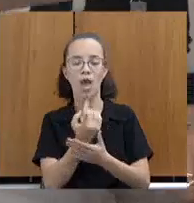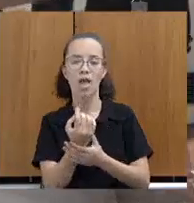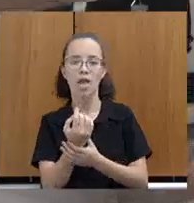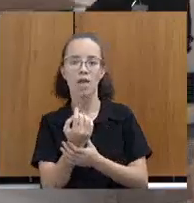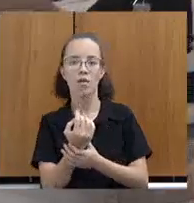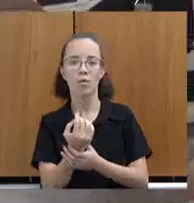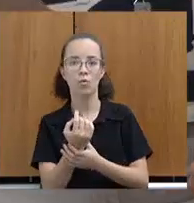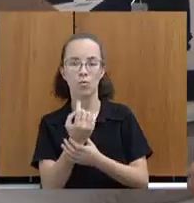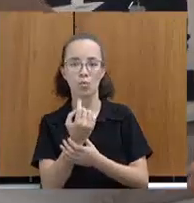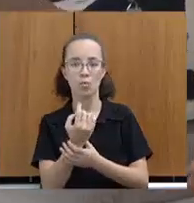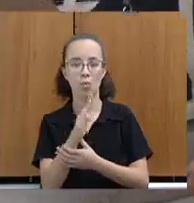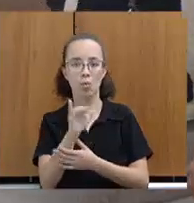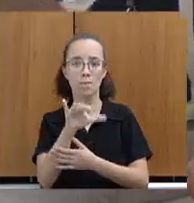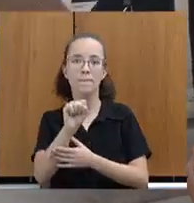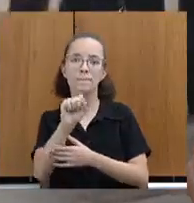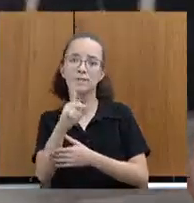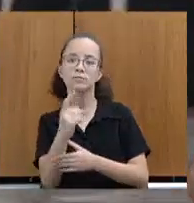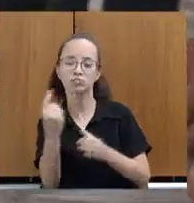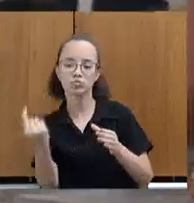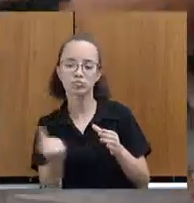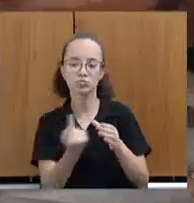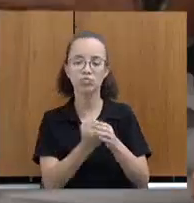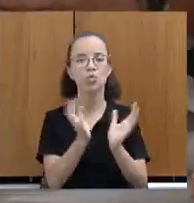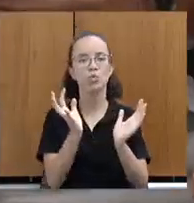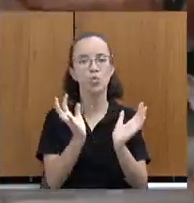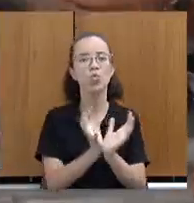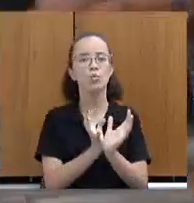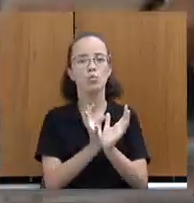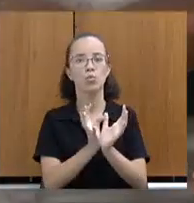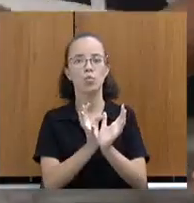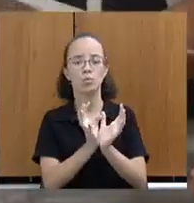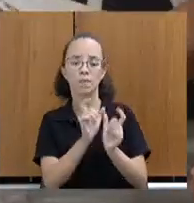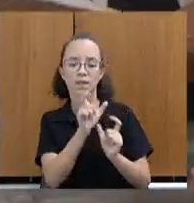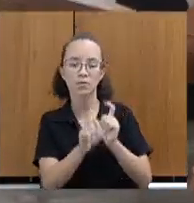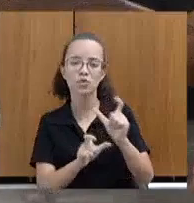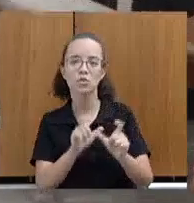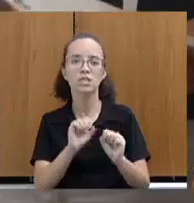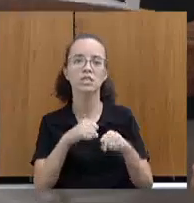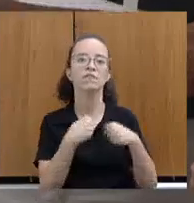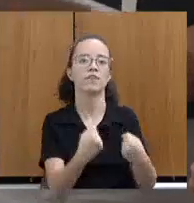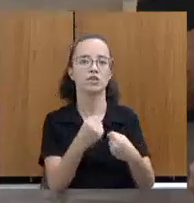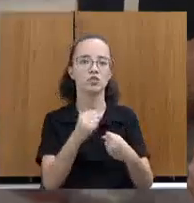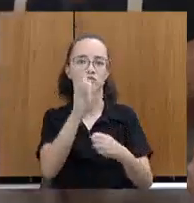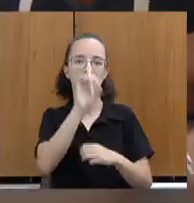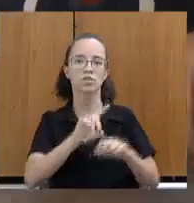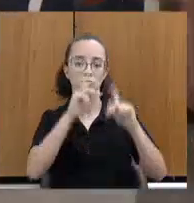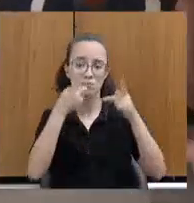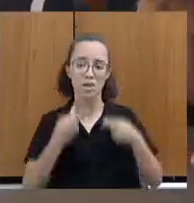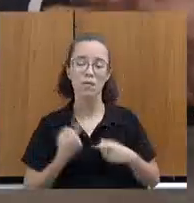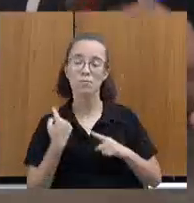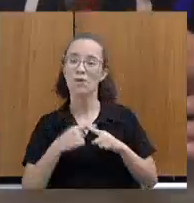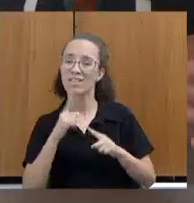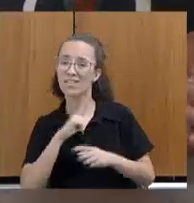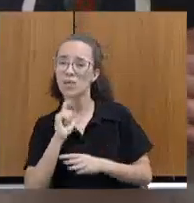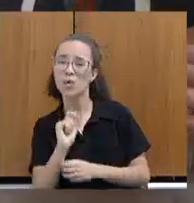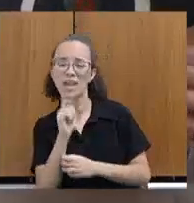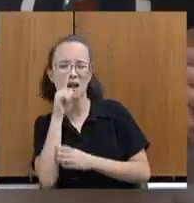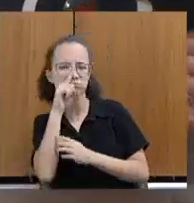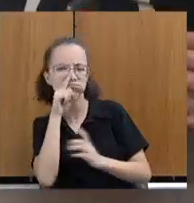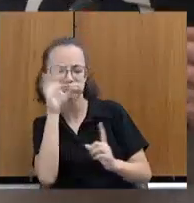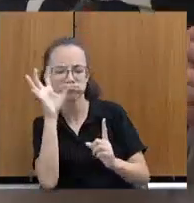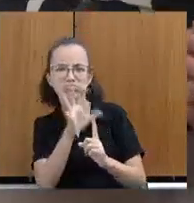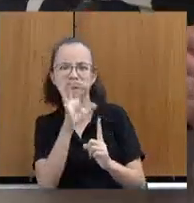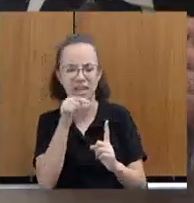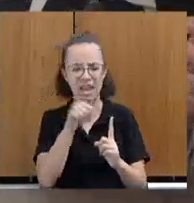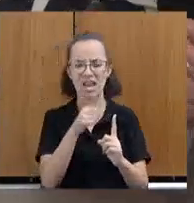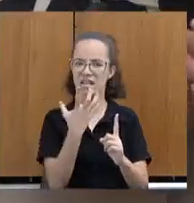de Proteção de Defessores e Defessoras de Direitos Humanos devido às graves e constantes ameaças e ataques que